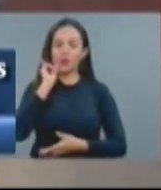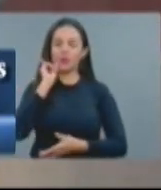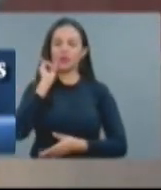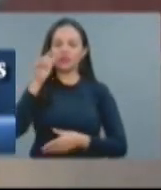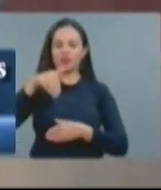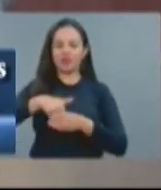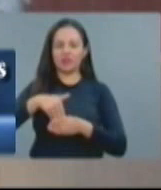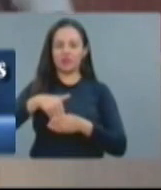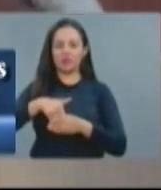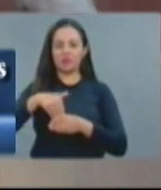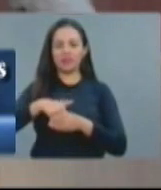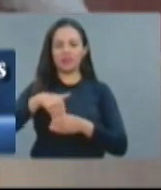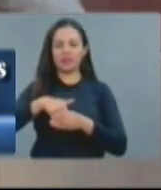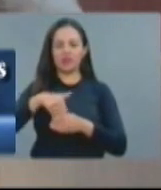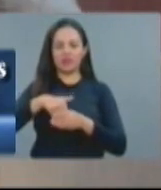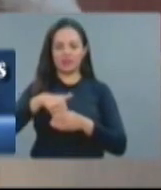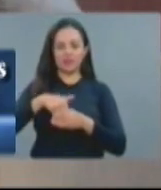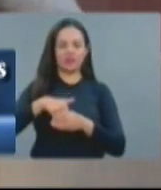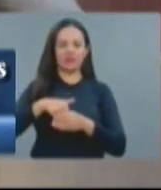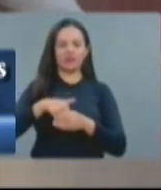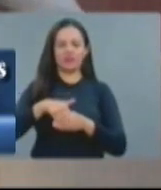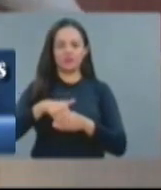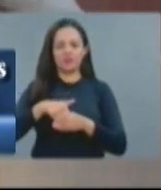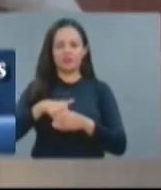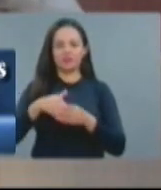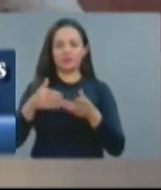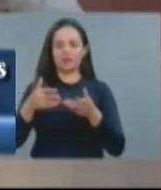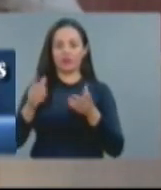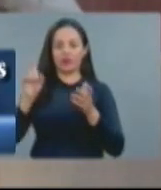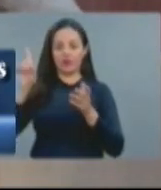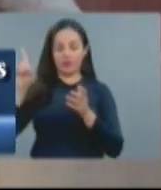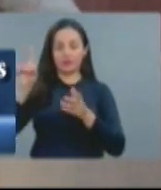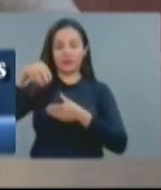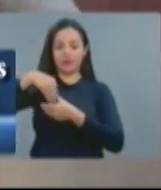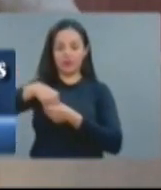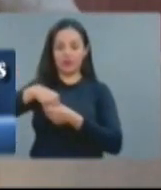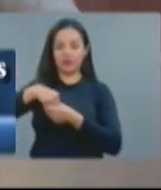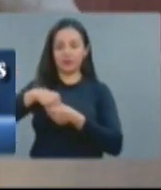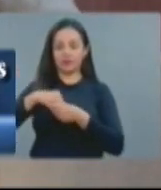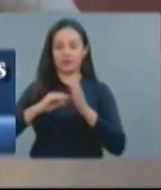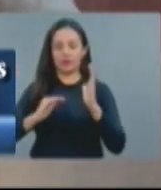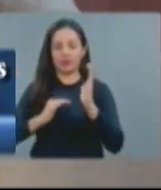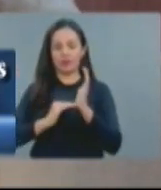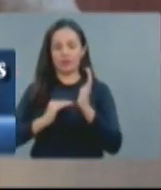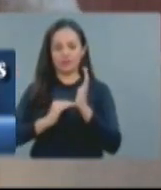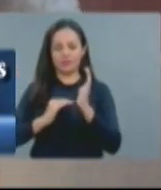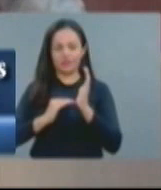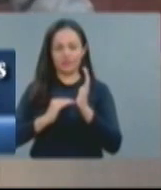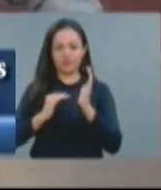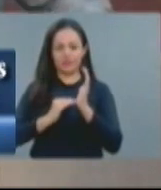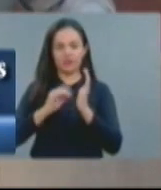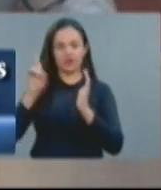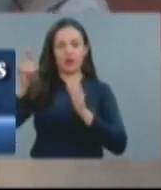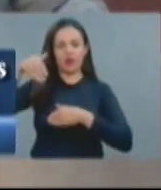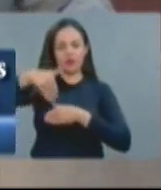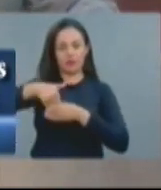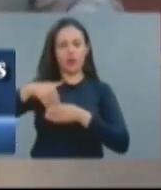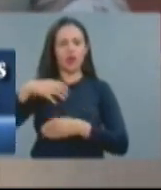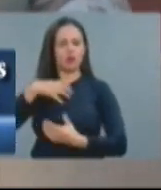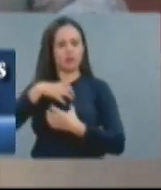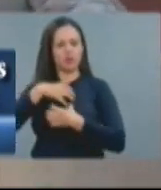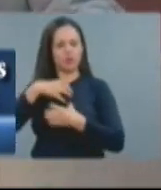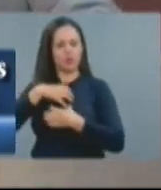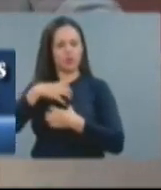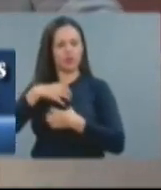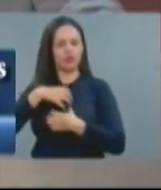Manoel Duco. Ontem, eu me senti representado. Ontem, eu me senti